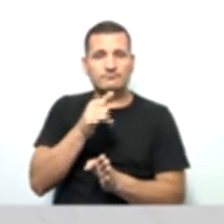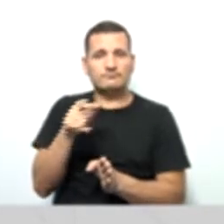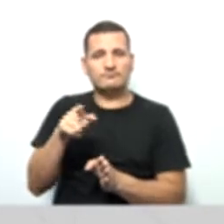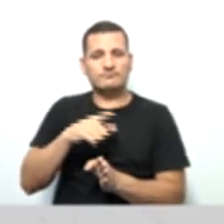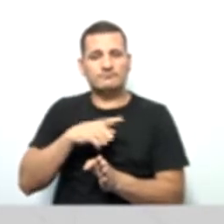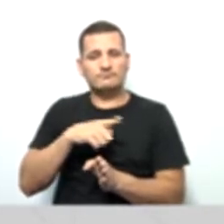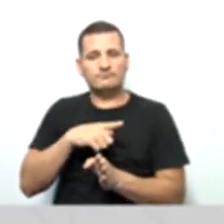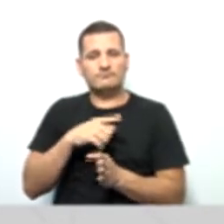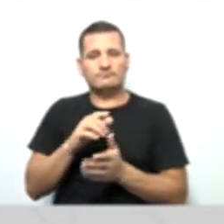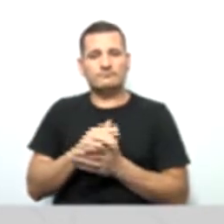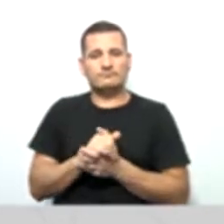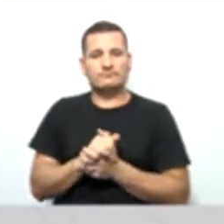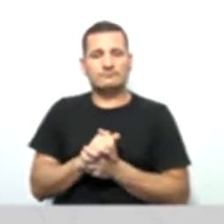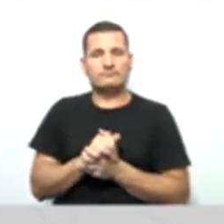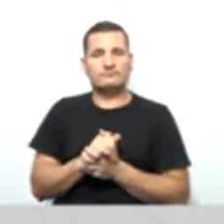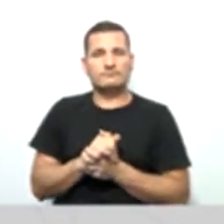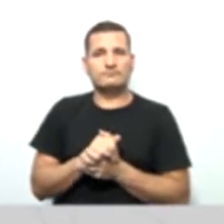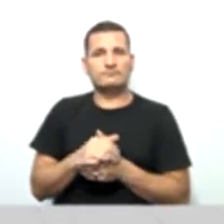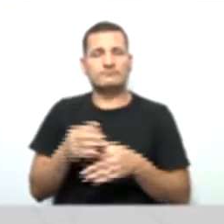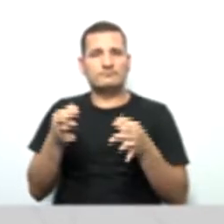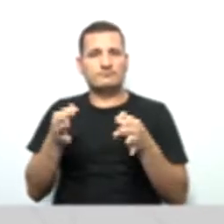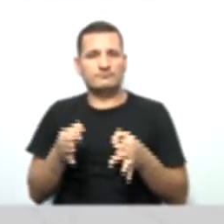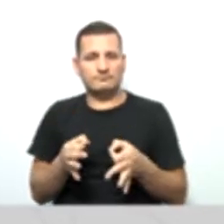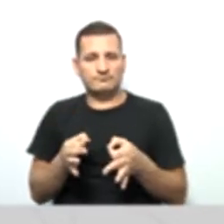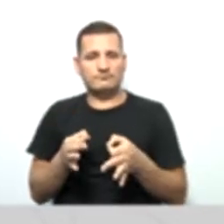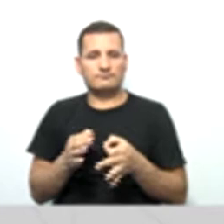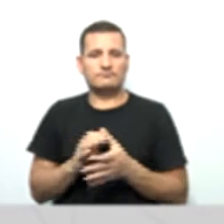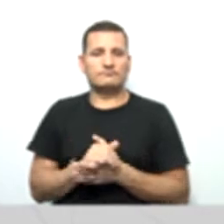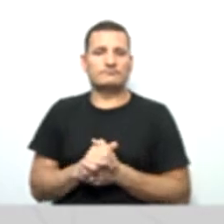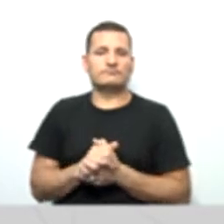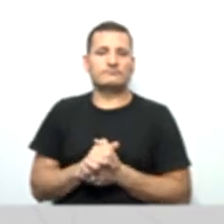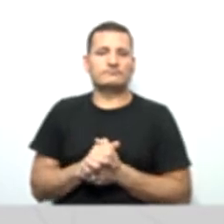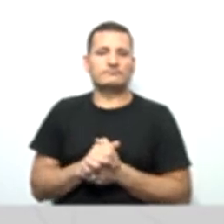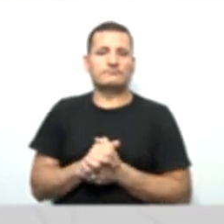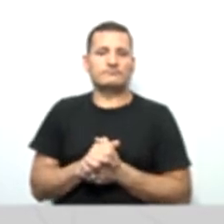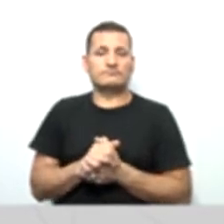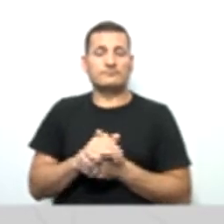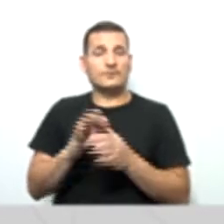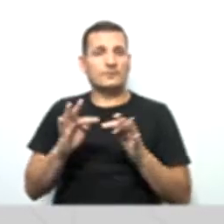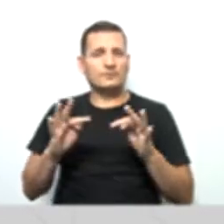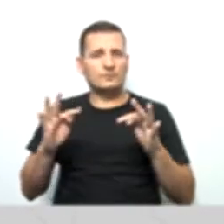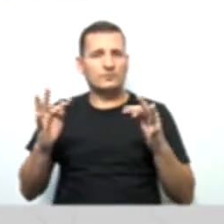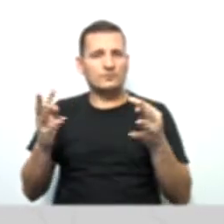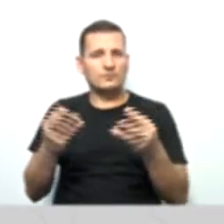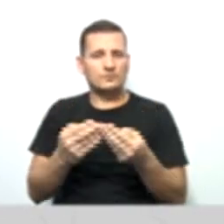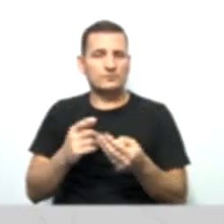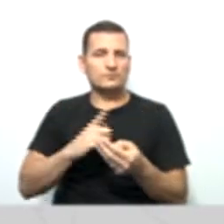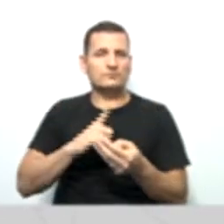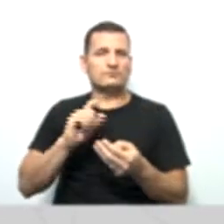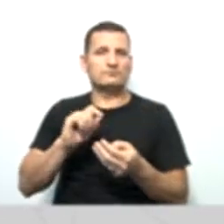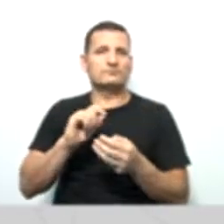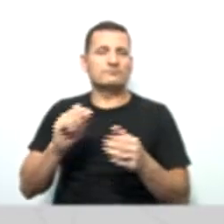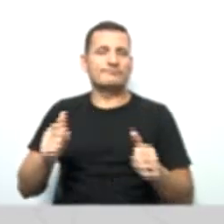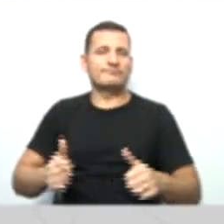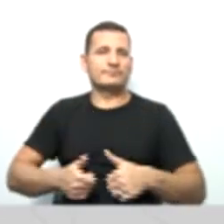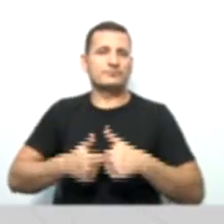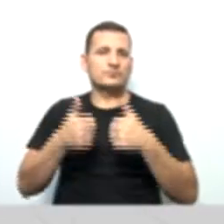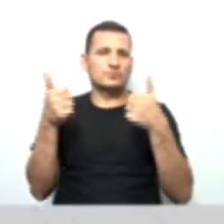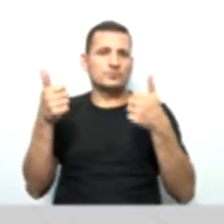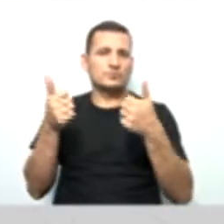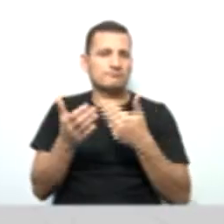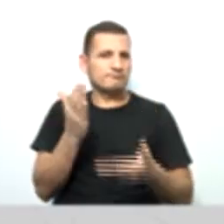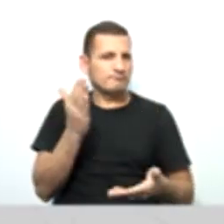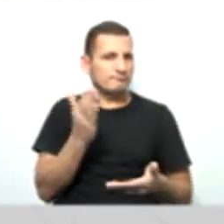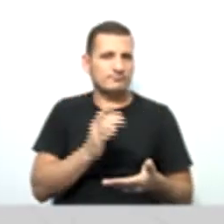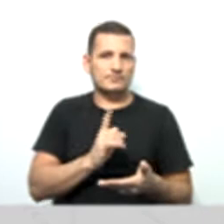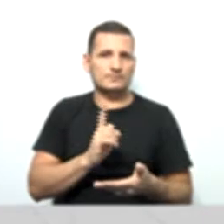saindo como deveria sair, tudo isso é para quê? Para que todo mundo saia ganhando, ninguém saia perdendo,